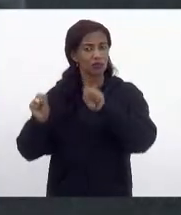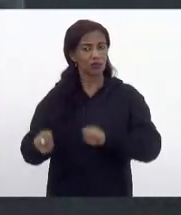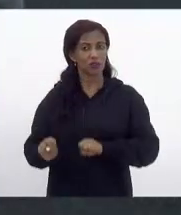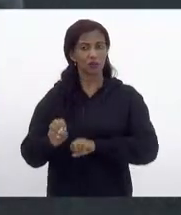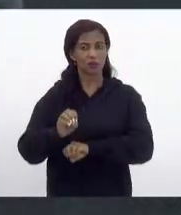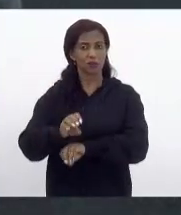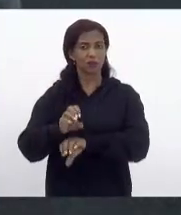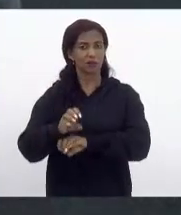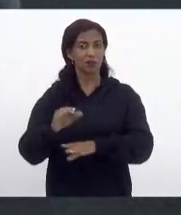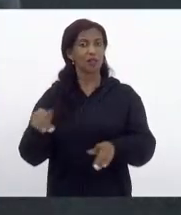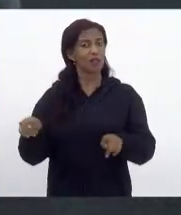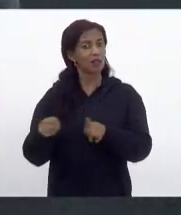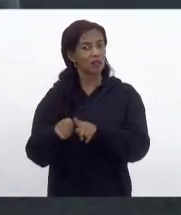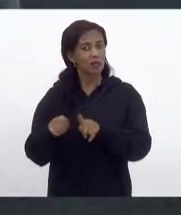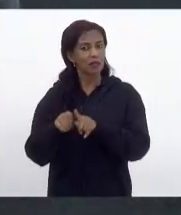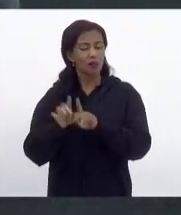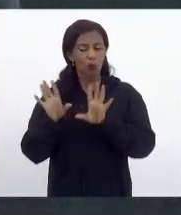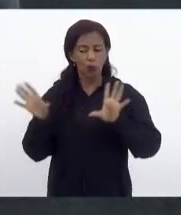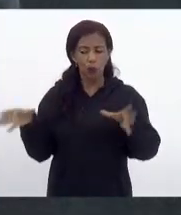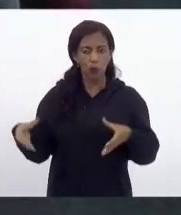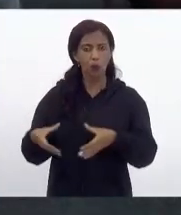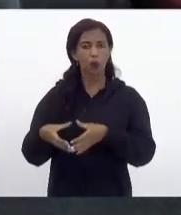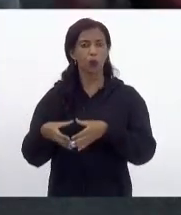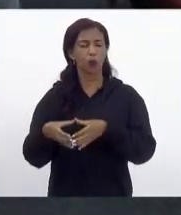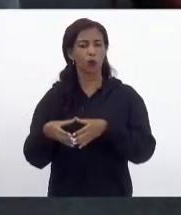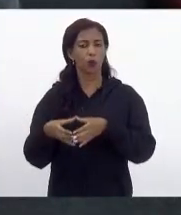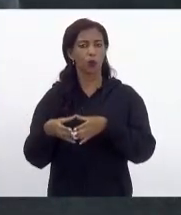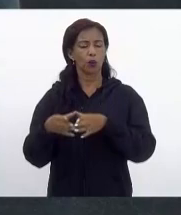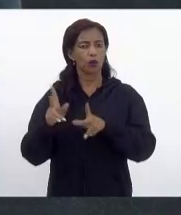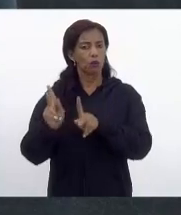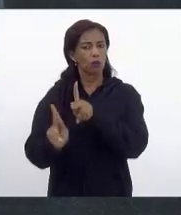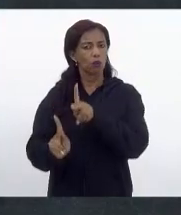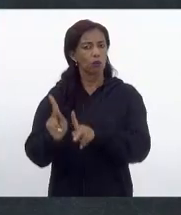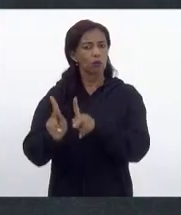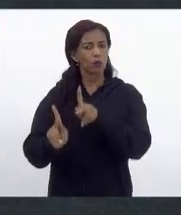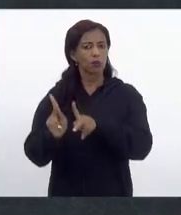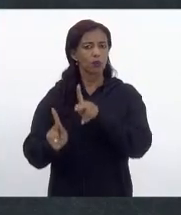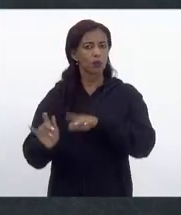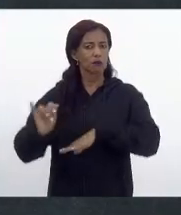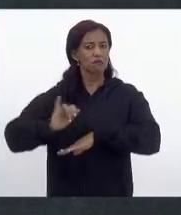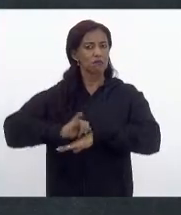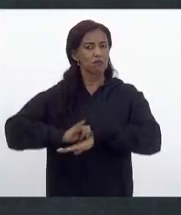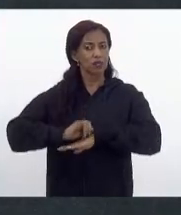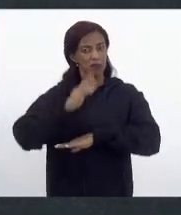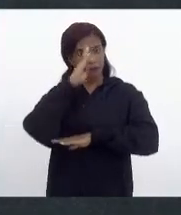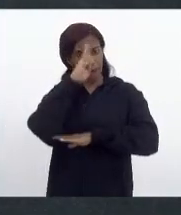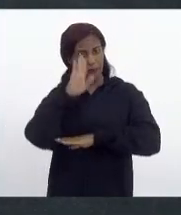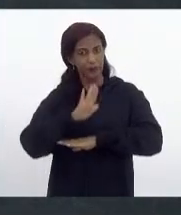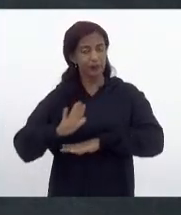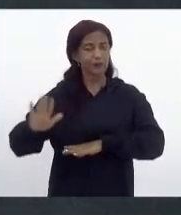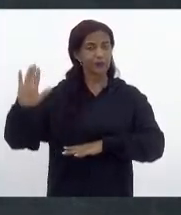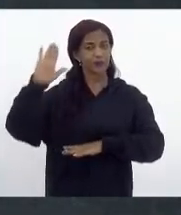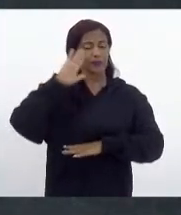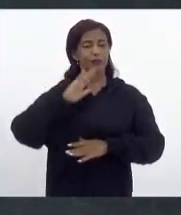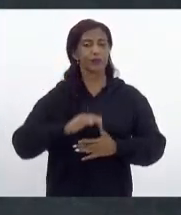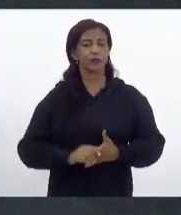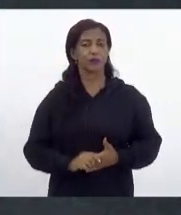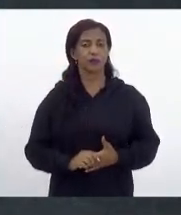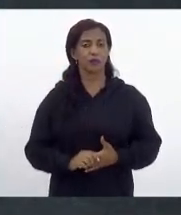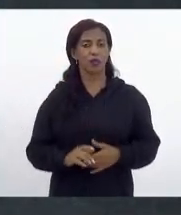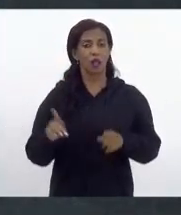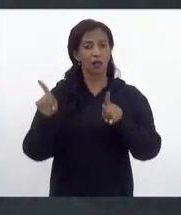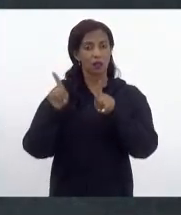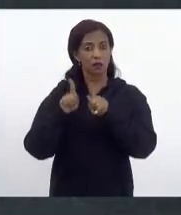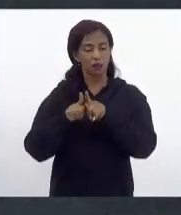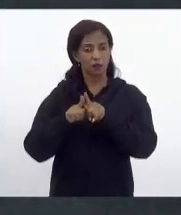e até mesmo do conjunto da população fluminense e brasileira. Há tempos